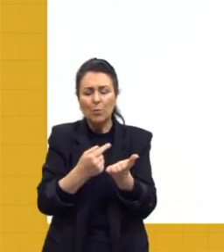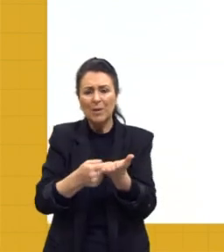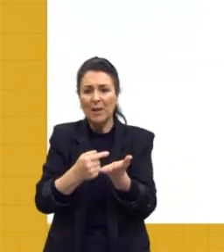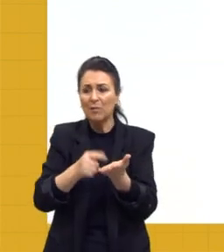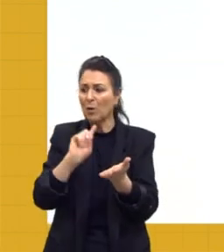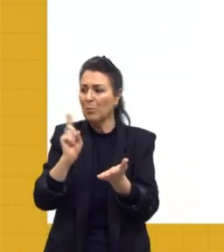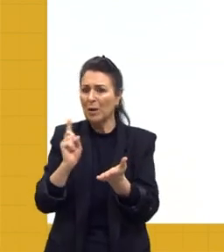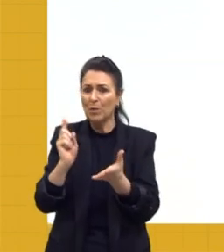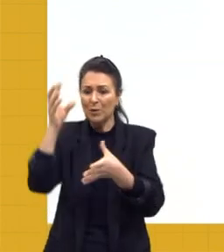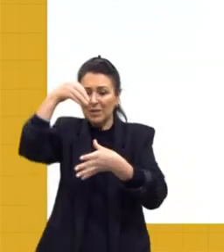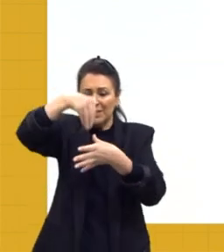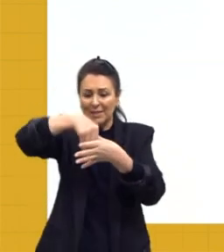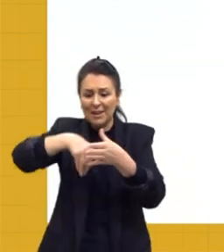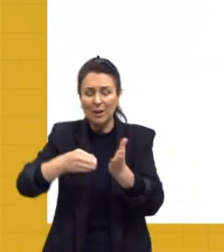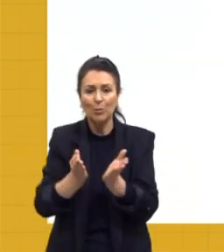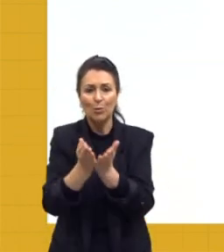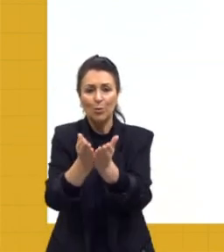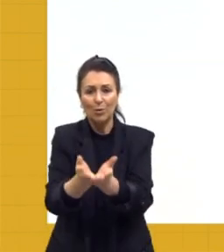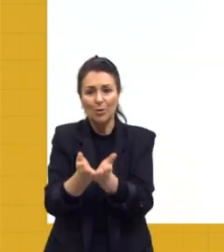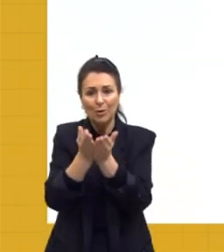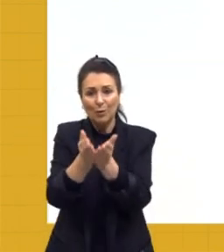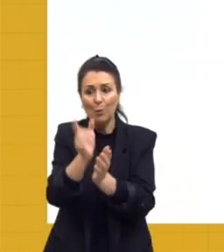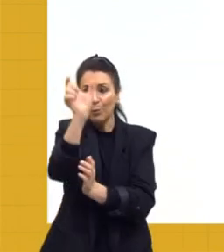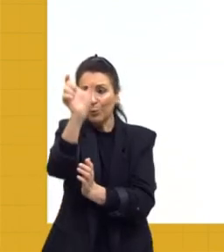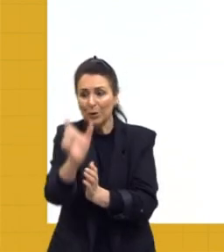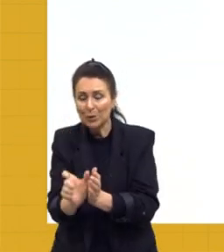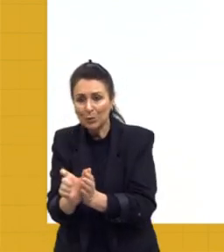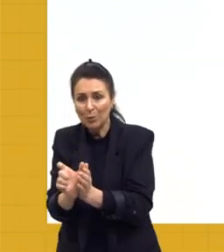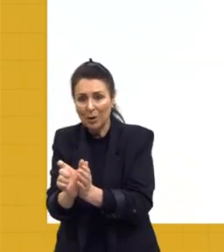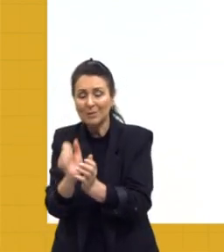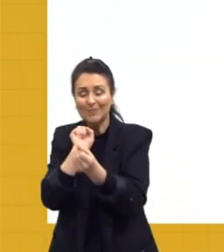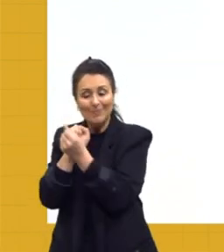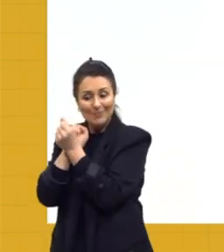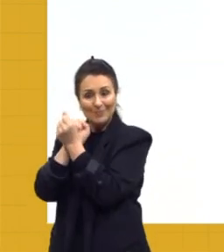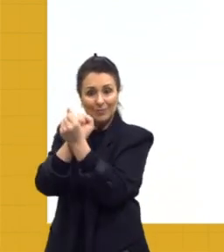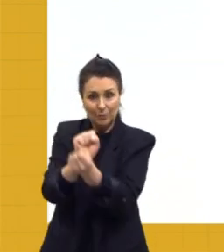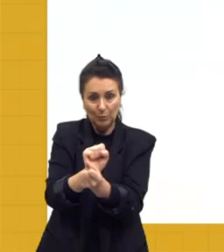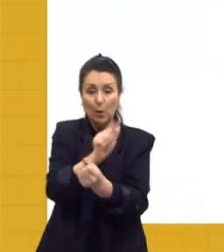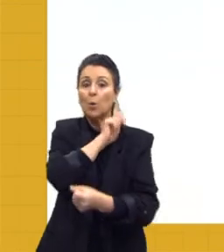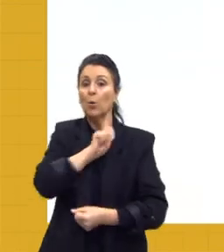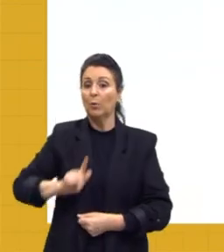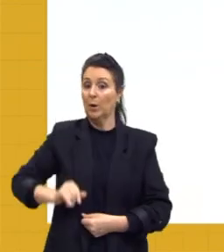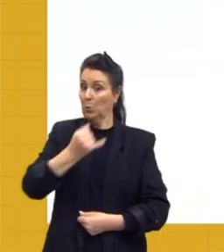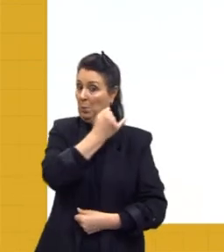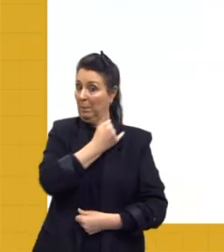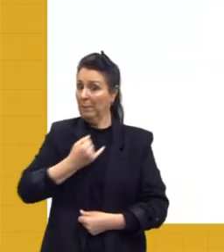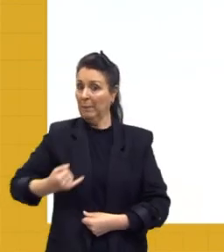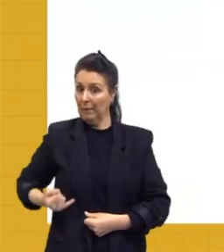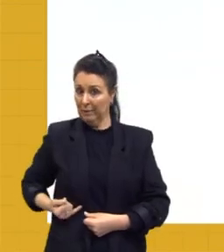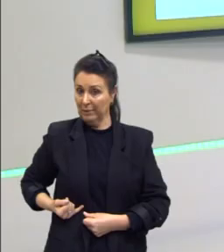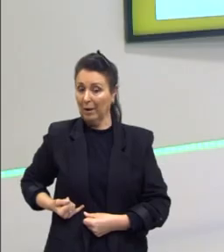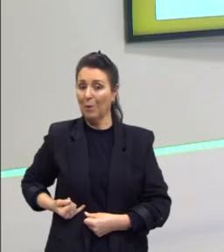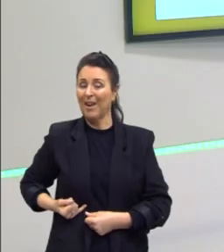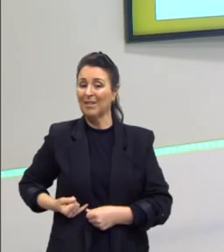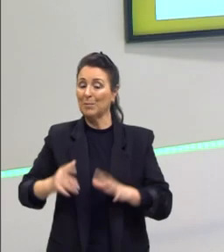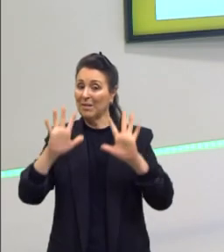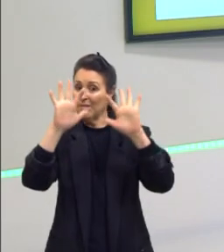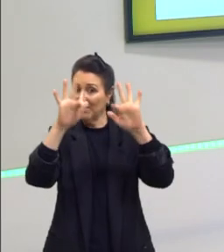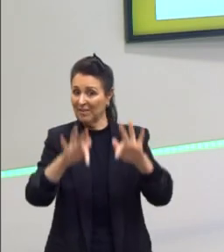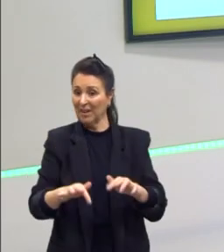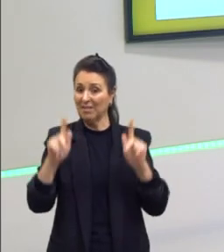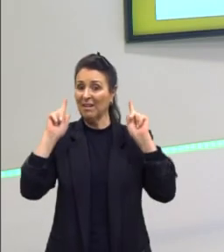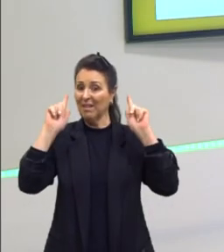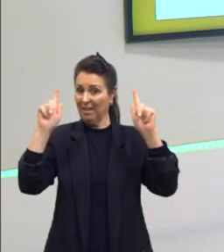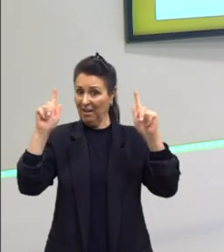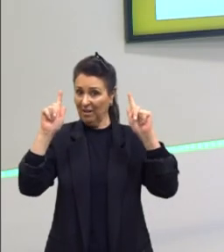escravizadas. O governo imperial, ele tenta suprimir essa greve, não consegue, e se diz, então, que